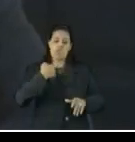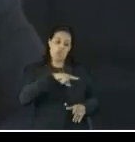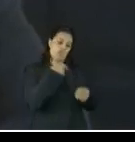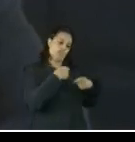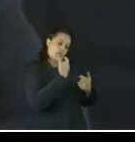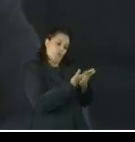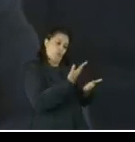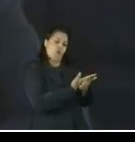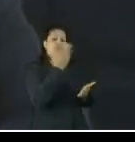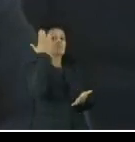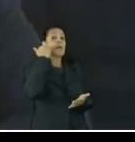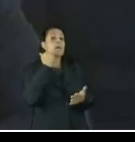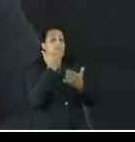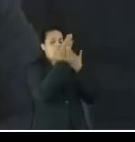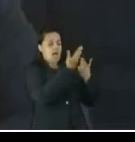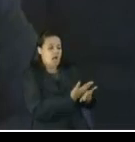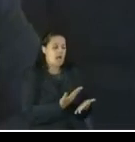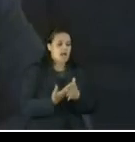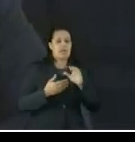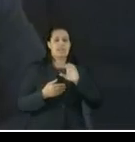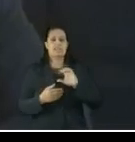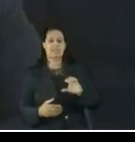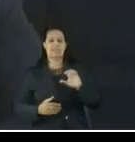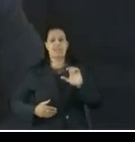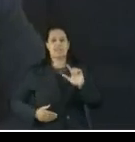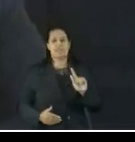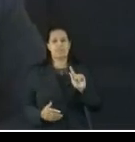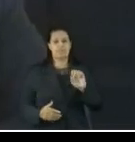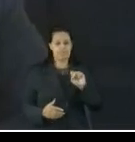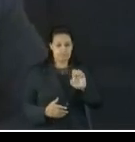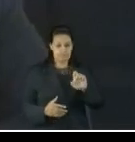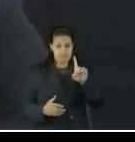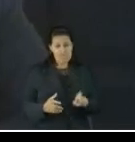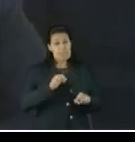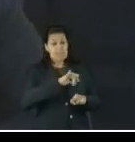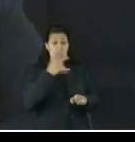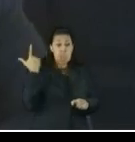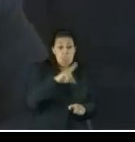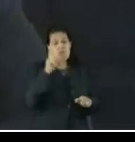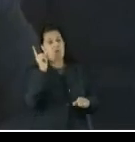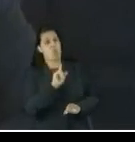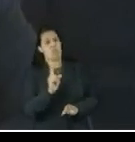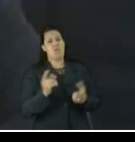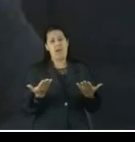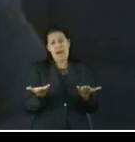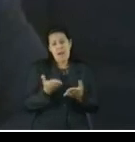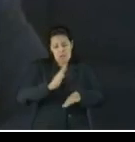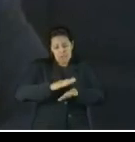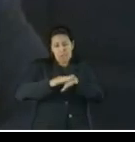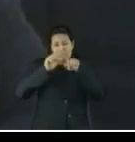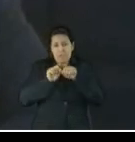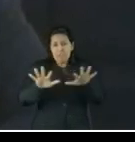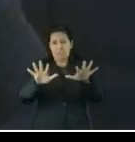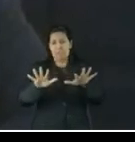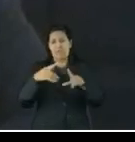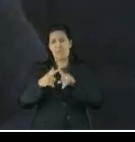Seja Secco para verificar a sua plausibilidade. Ainda mais nesse período de pandemia, com grande parte da mão de obra